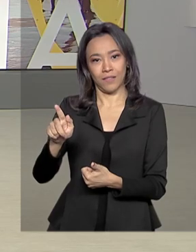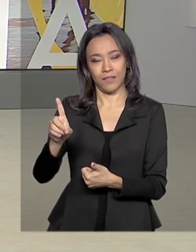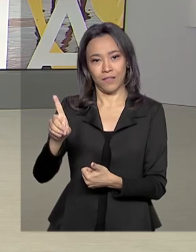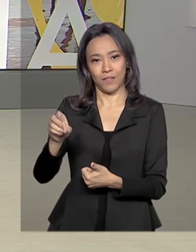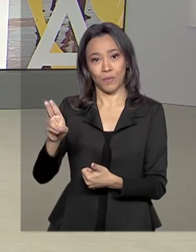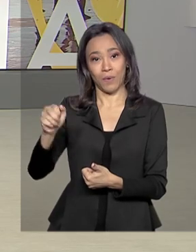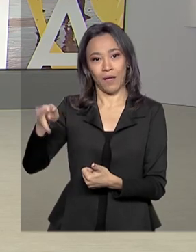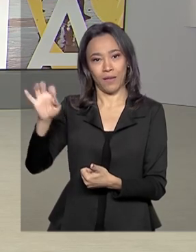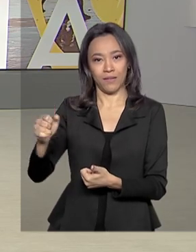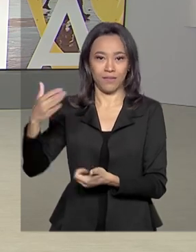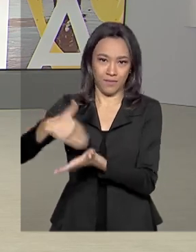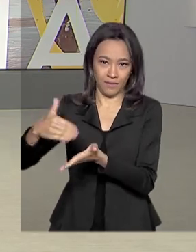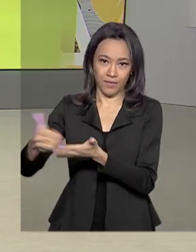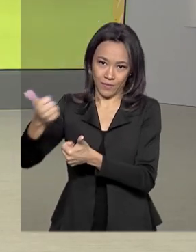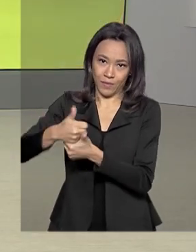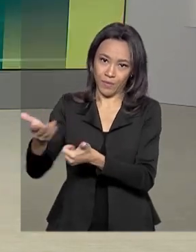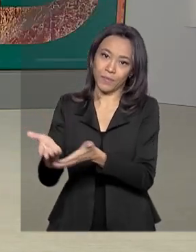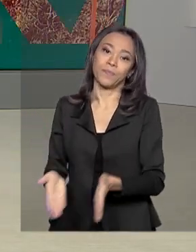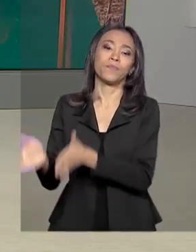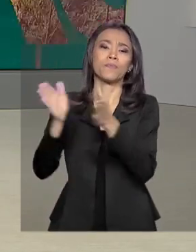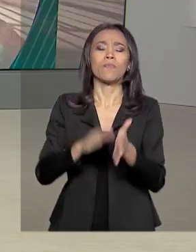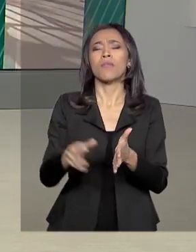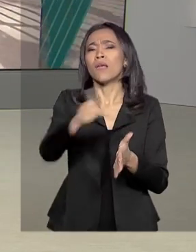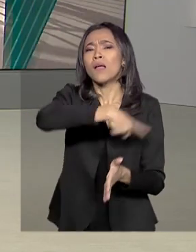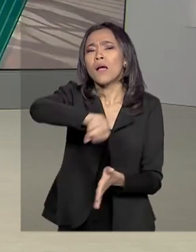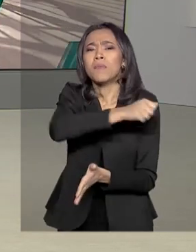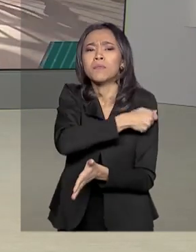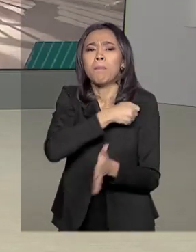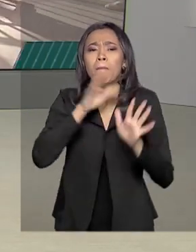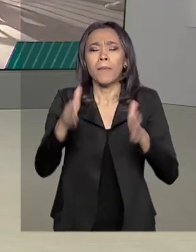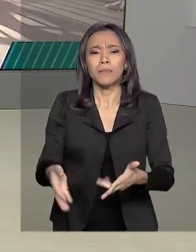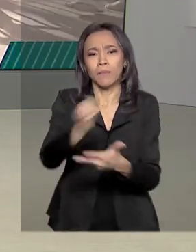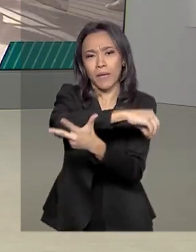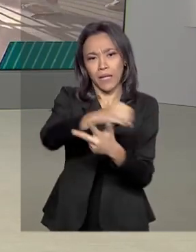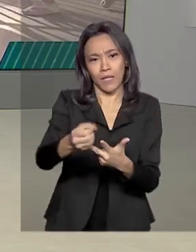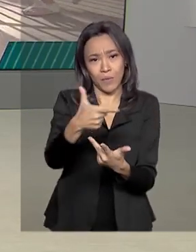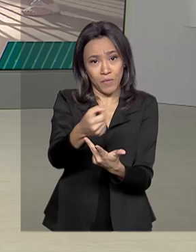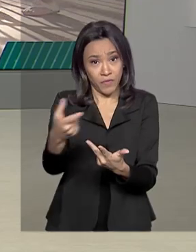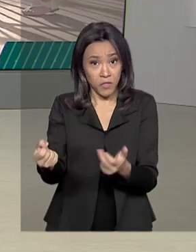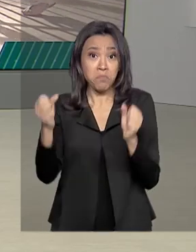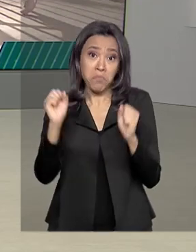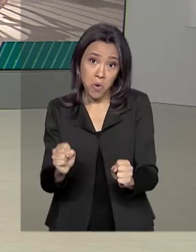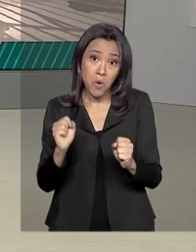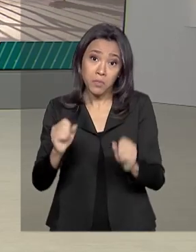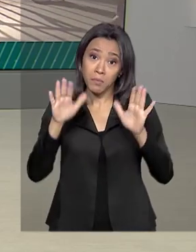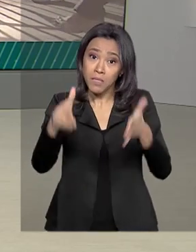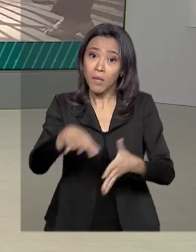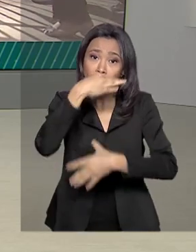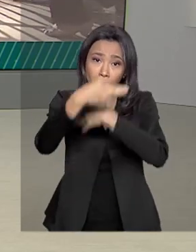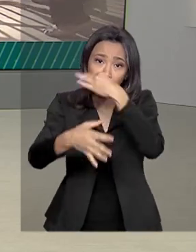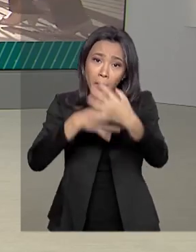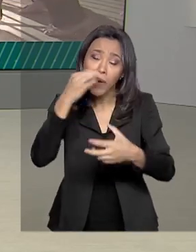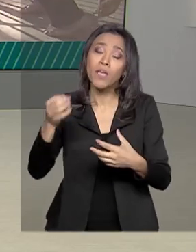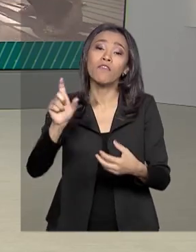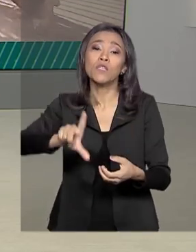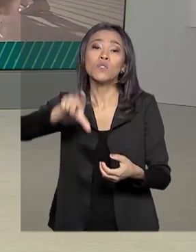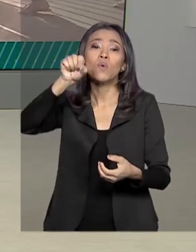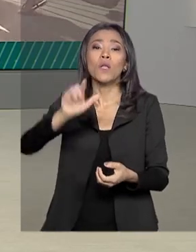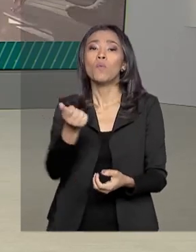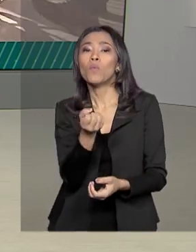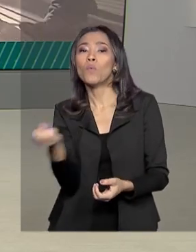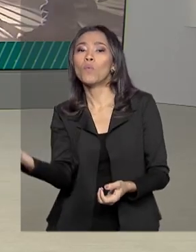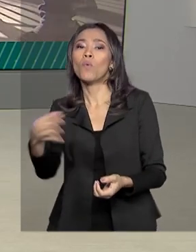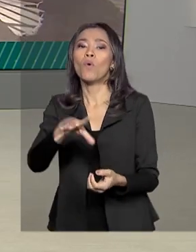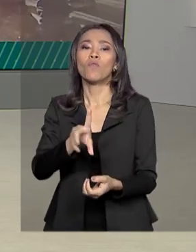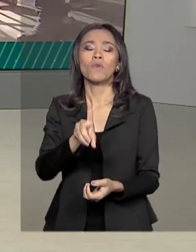Os participantes do Enem 2020 já podem participar da enquete que escolherá a nova data do exame. São três